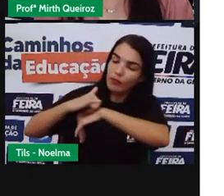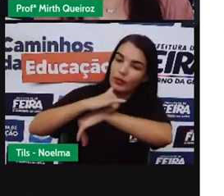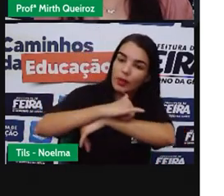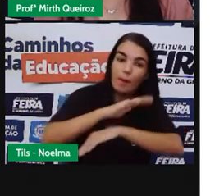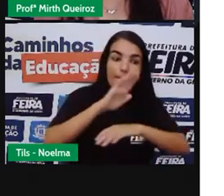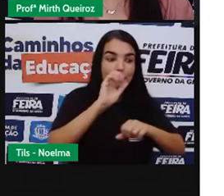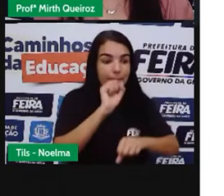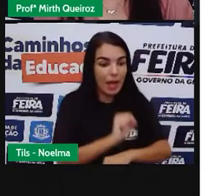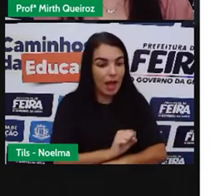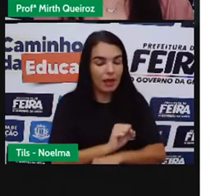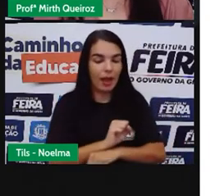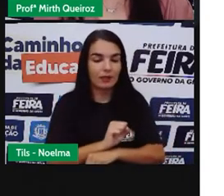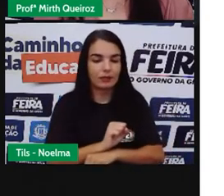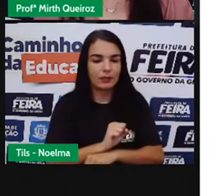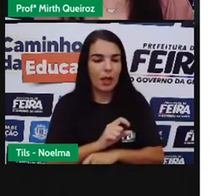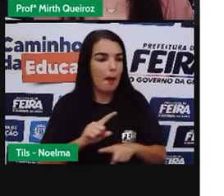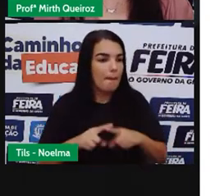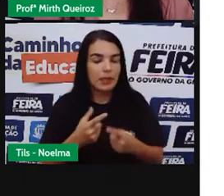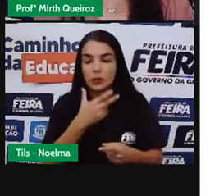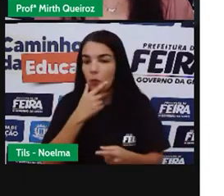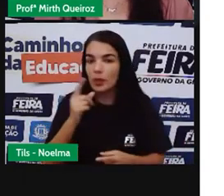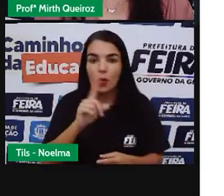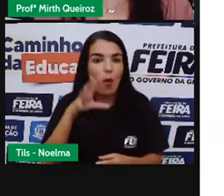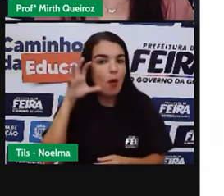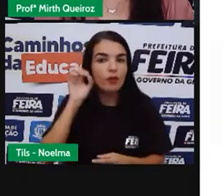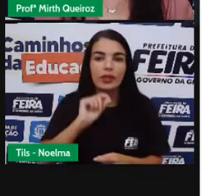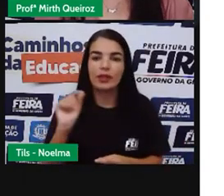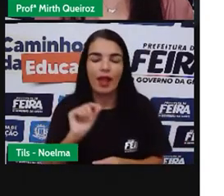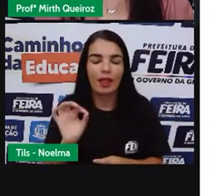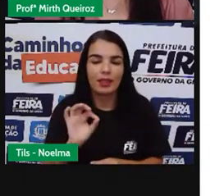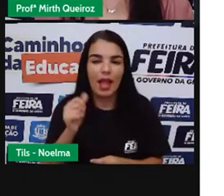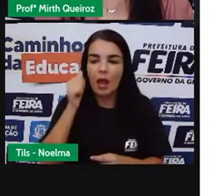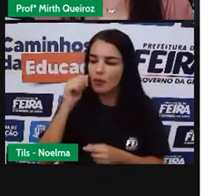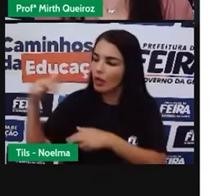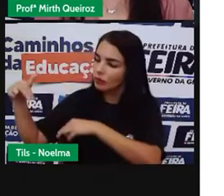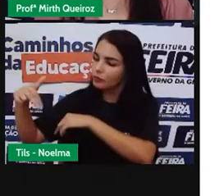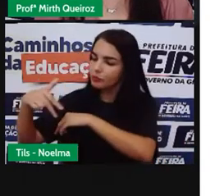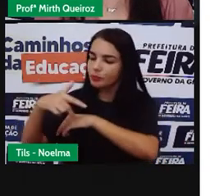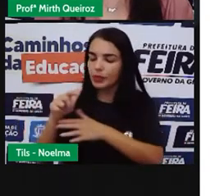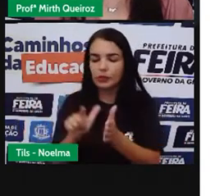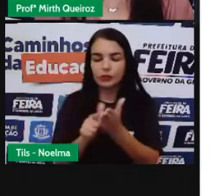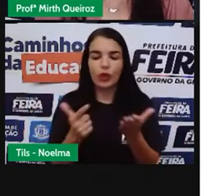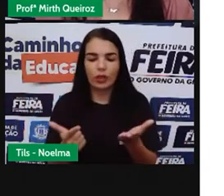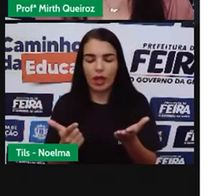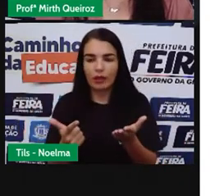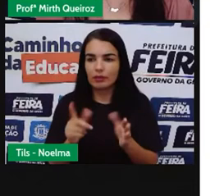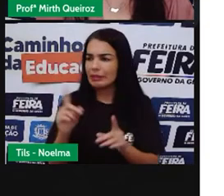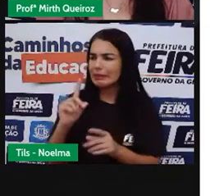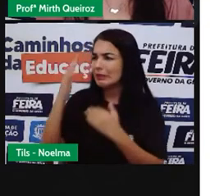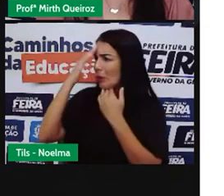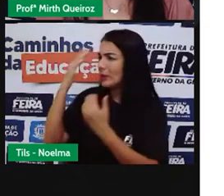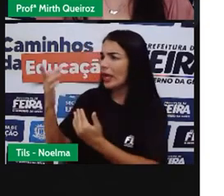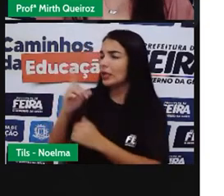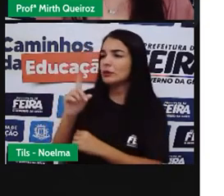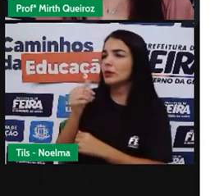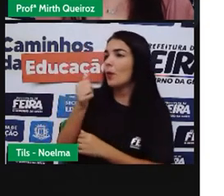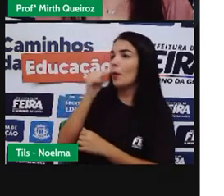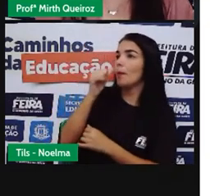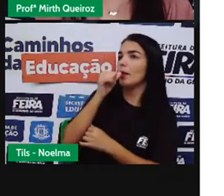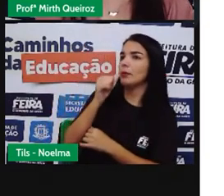ouve. A aeromoça vem lhe oferecer um jornal, mas ele recluta. Obrigado! Não bebo!